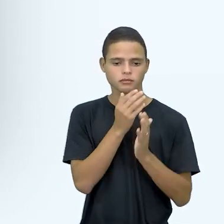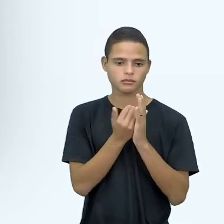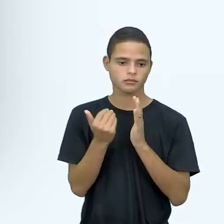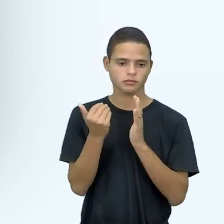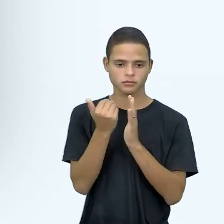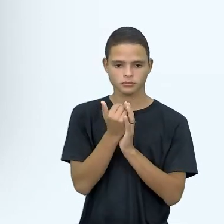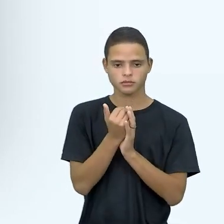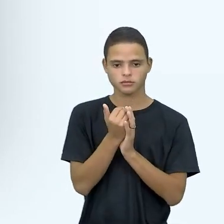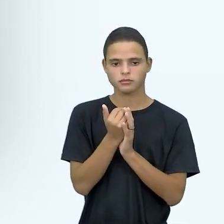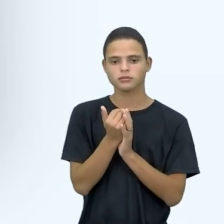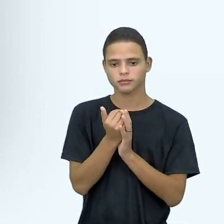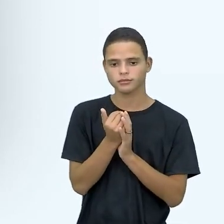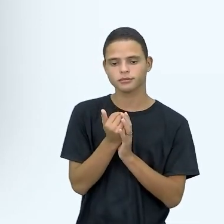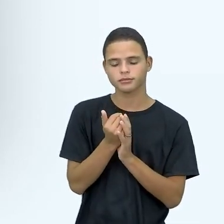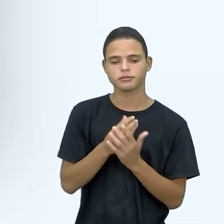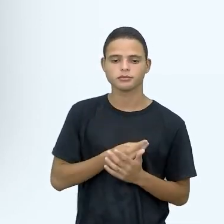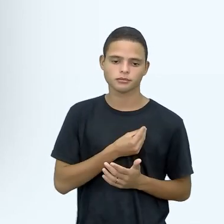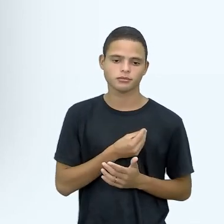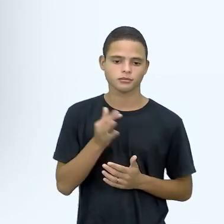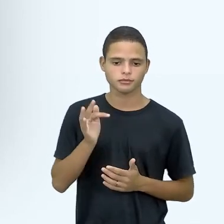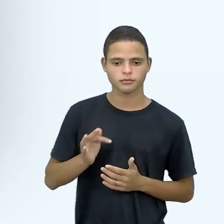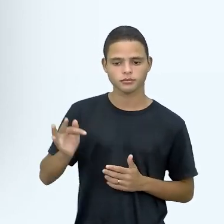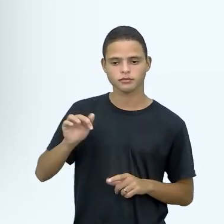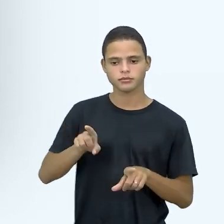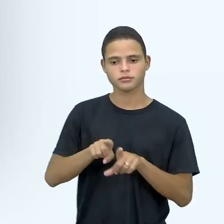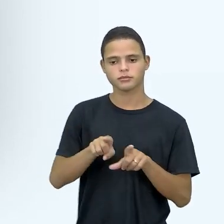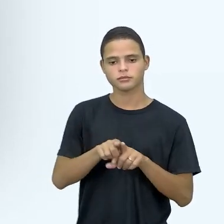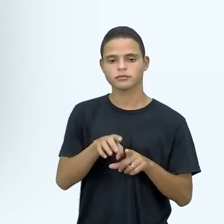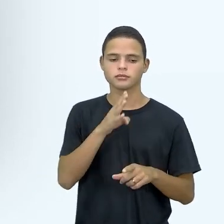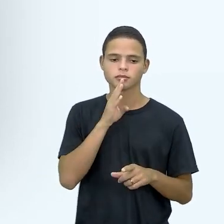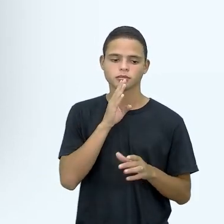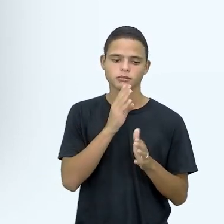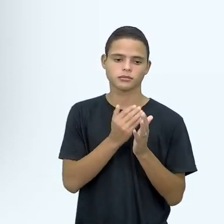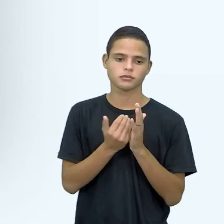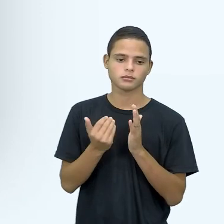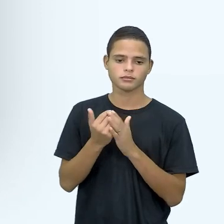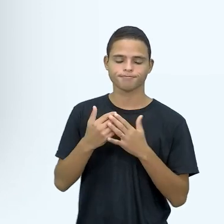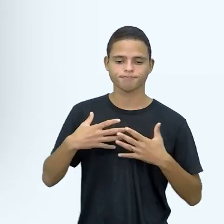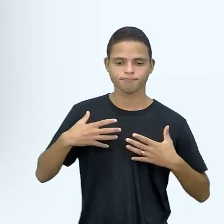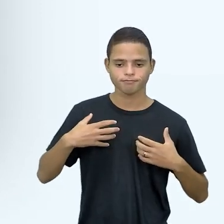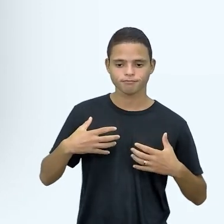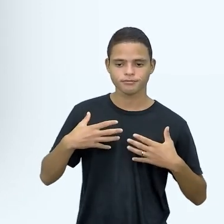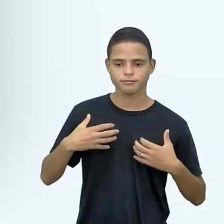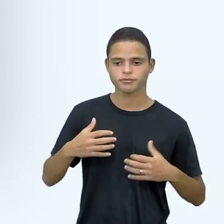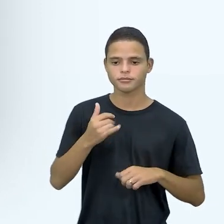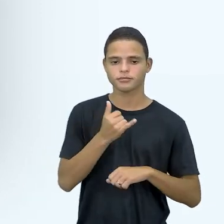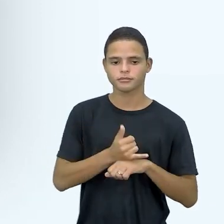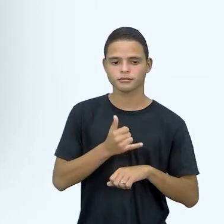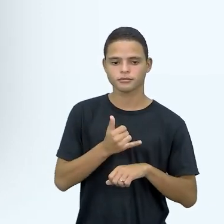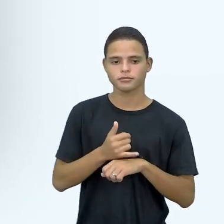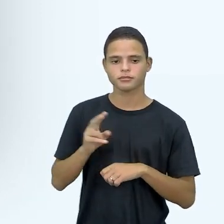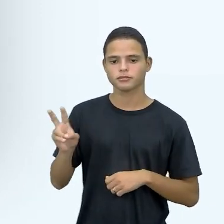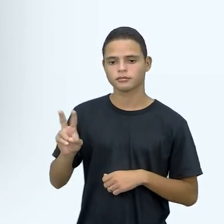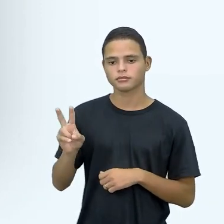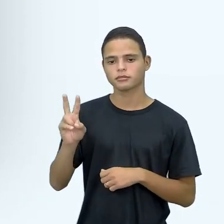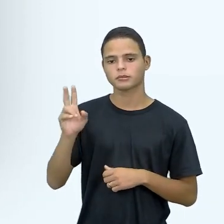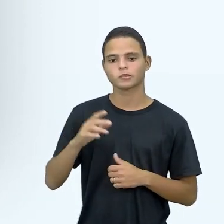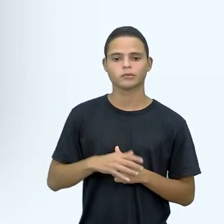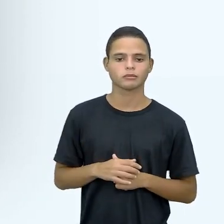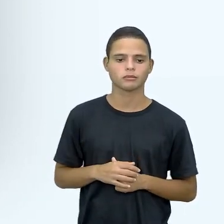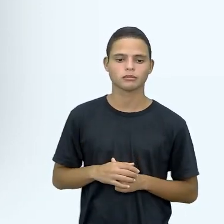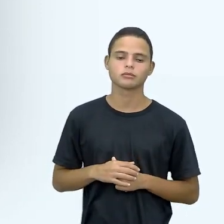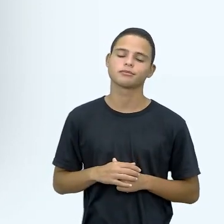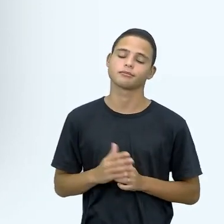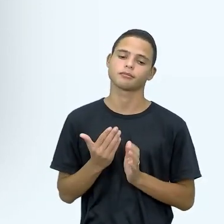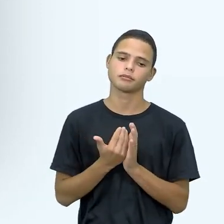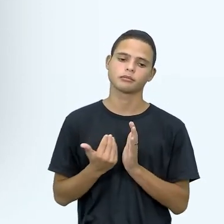também da vida acadêmica e conhecerem também a respeito da anemia, do ferro, né, e de, e